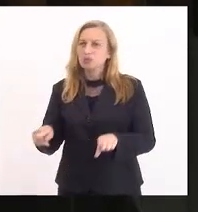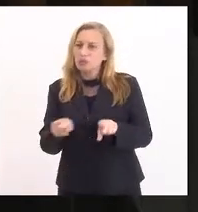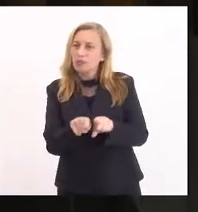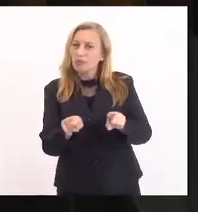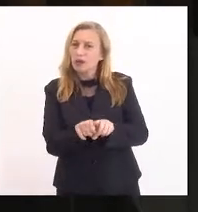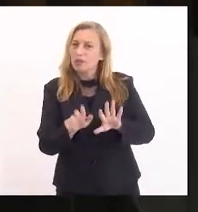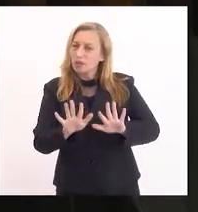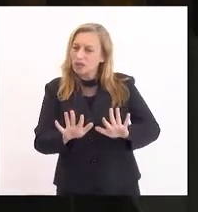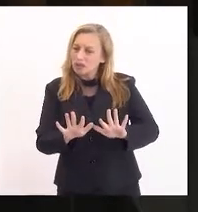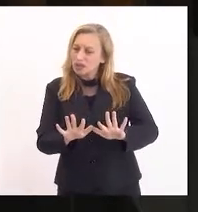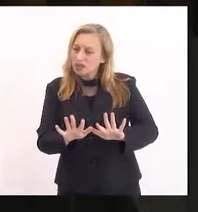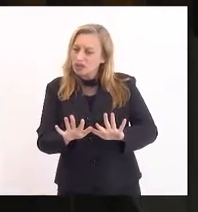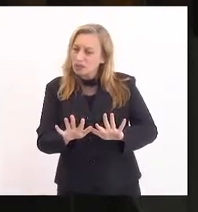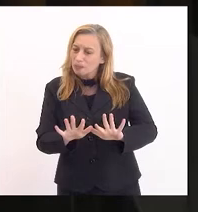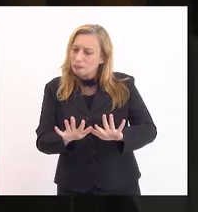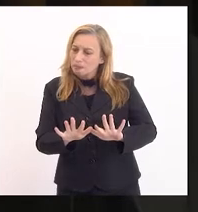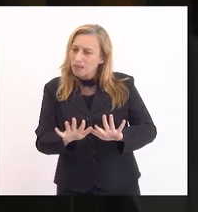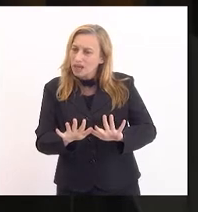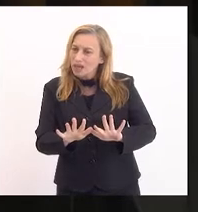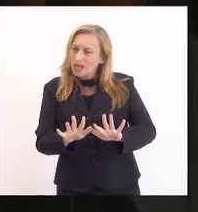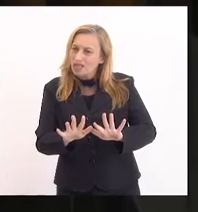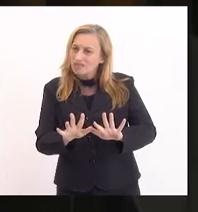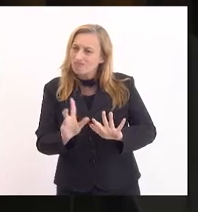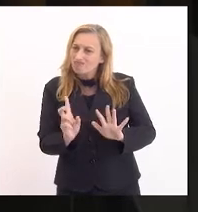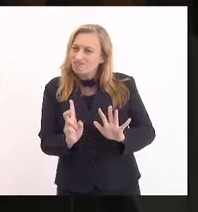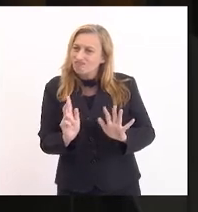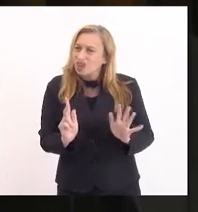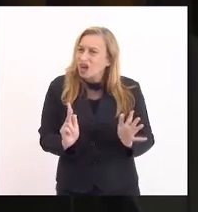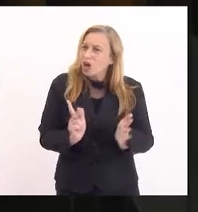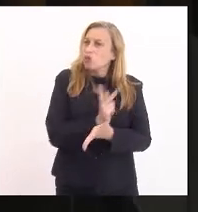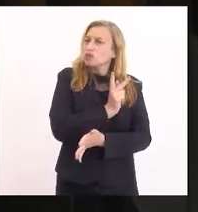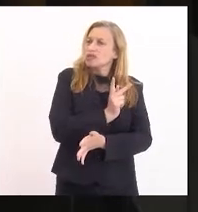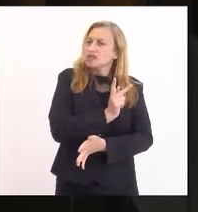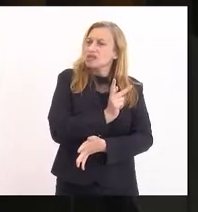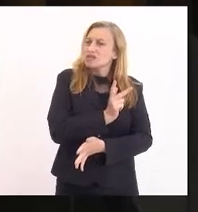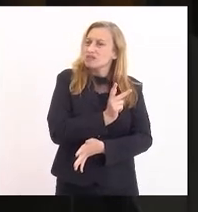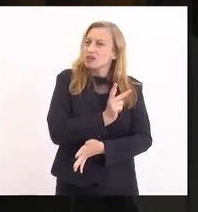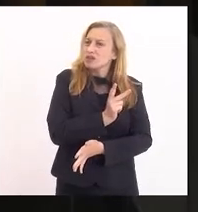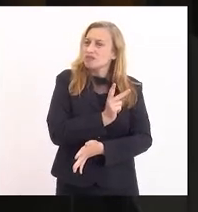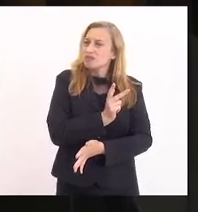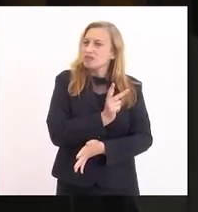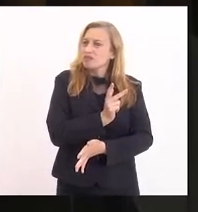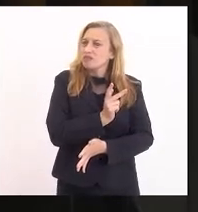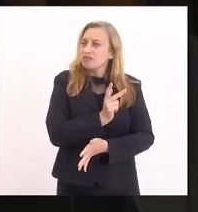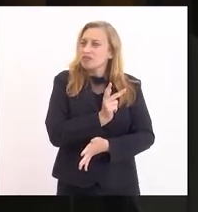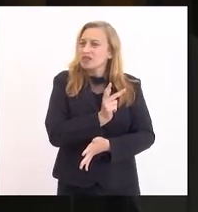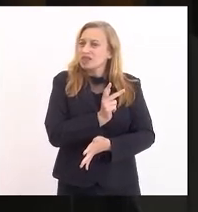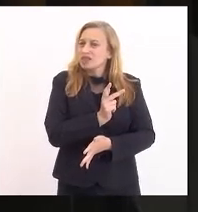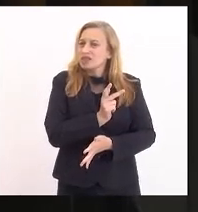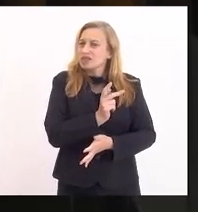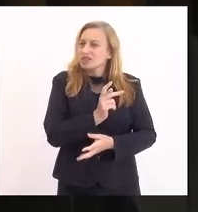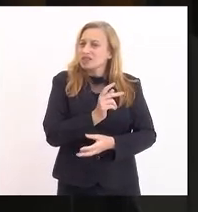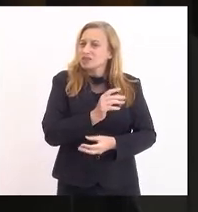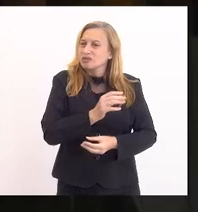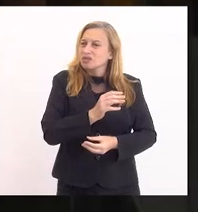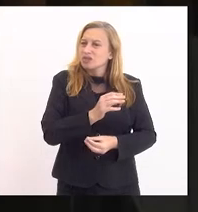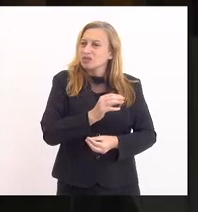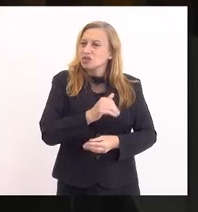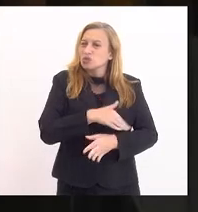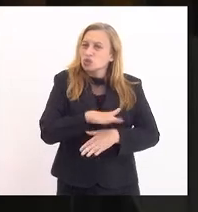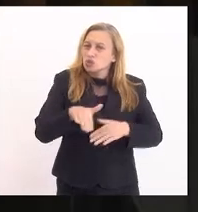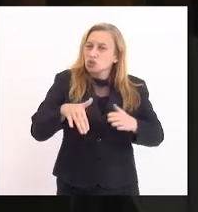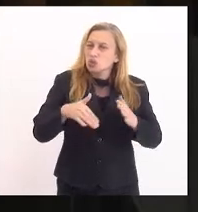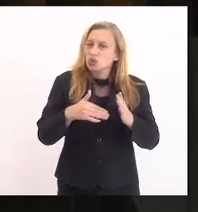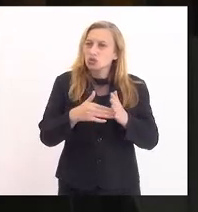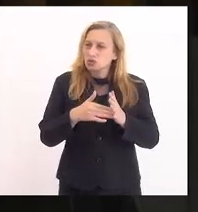claro que este evento está mexendo com o mundo inteiro. E